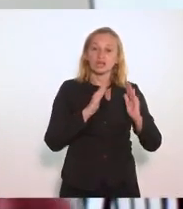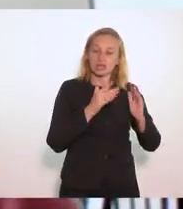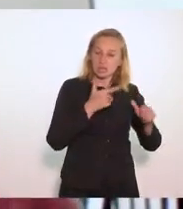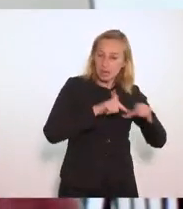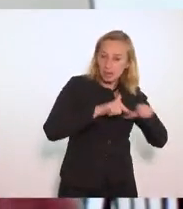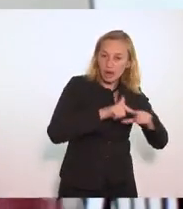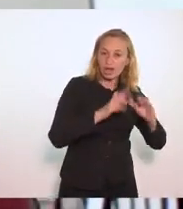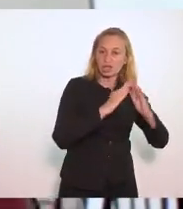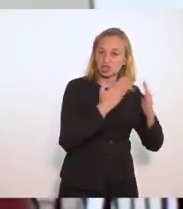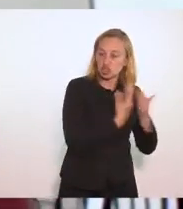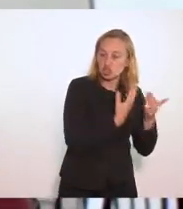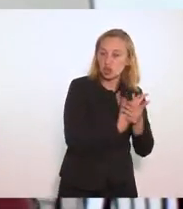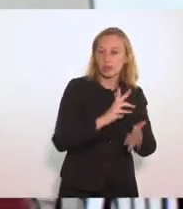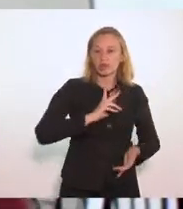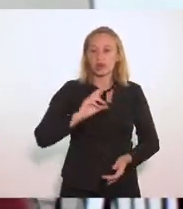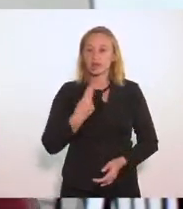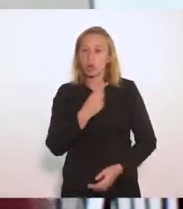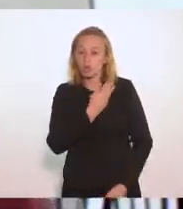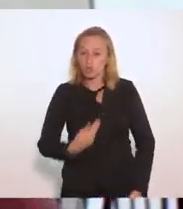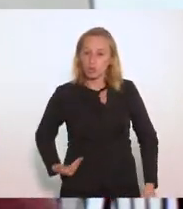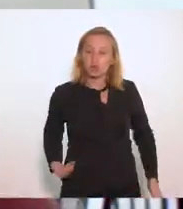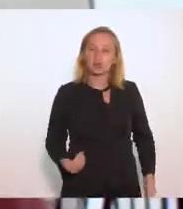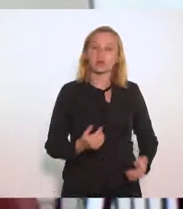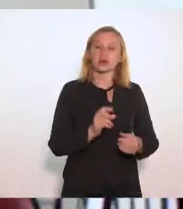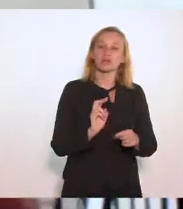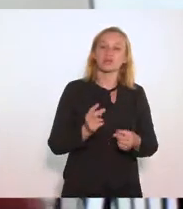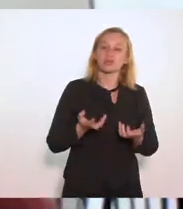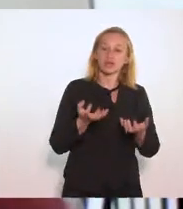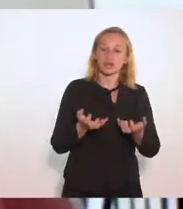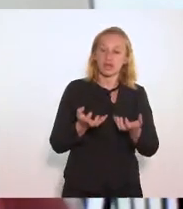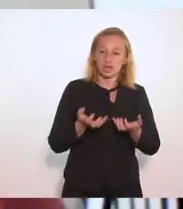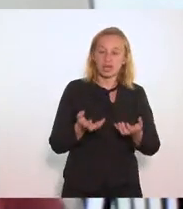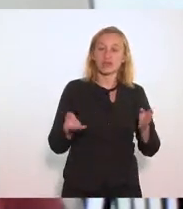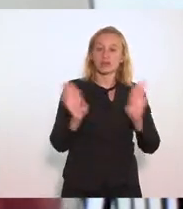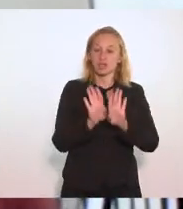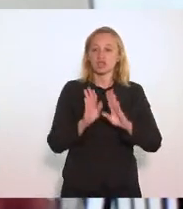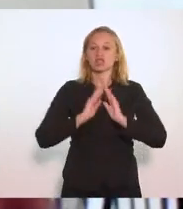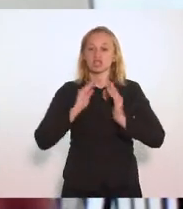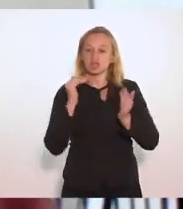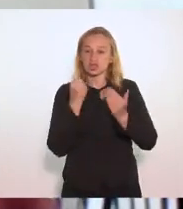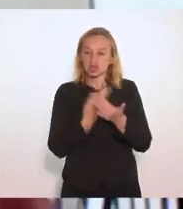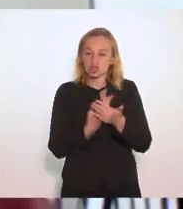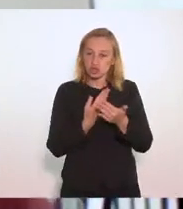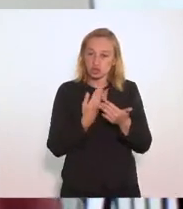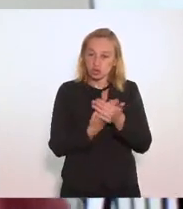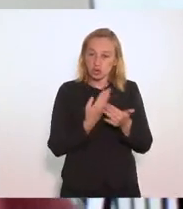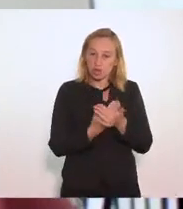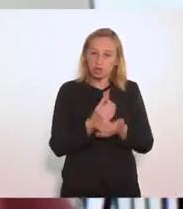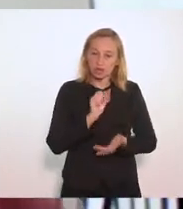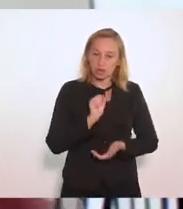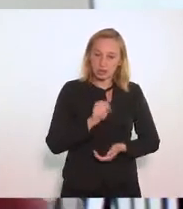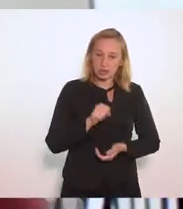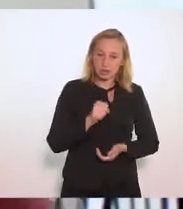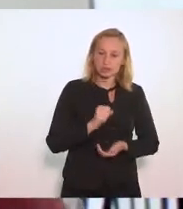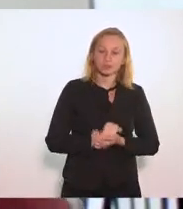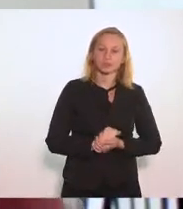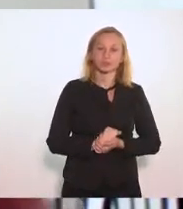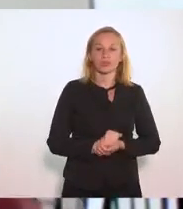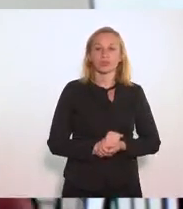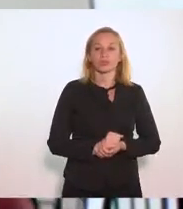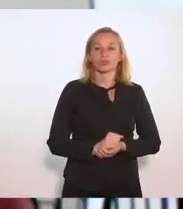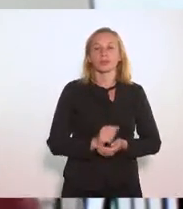e quem defende a educação cotidianamente. Não vai se defender a educação colocando professor, colocando familiar de estudante, colocando estudante